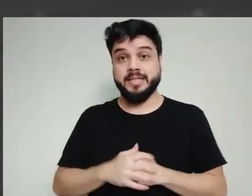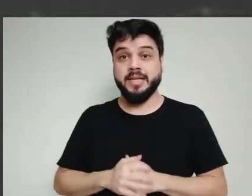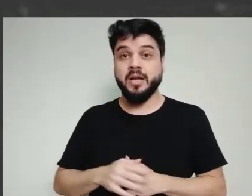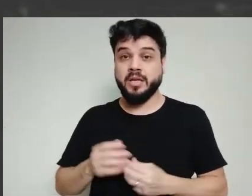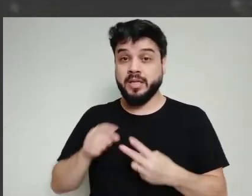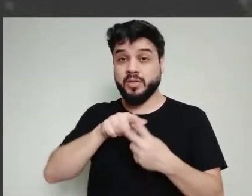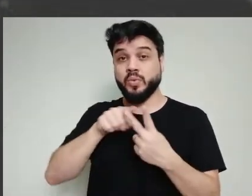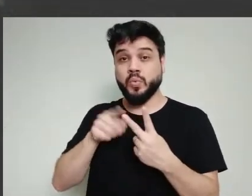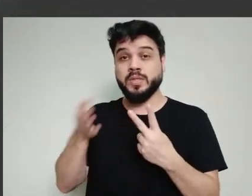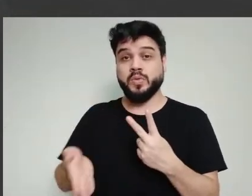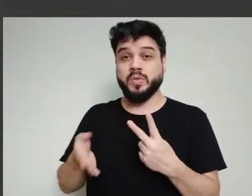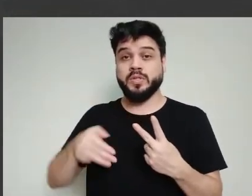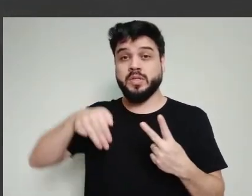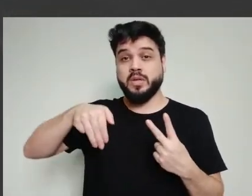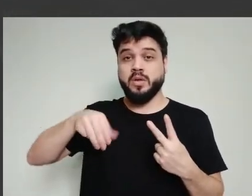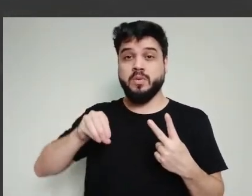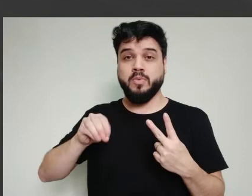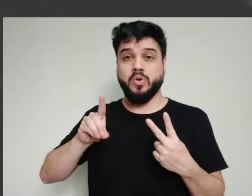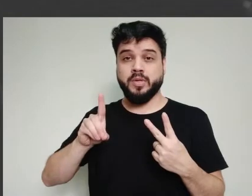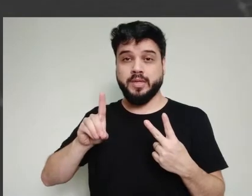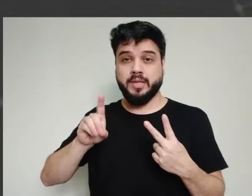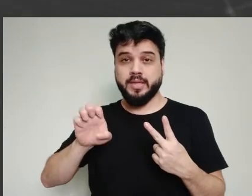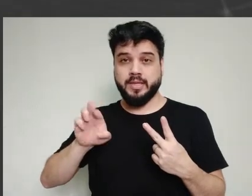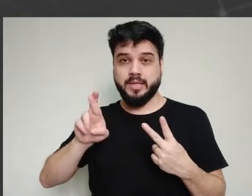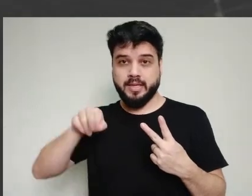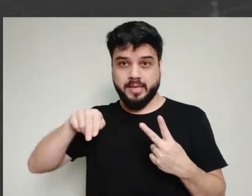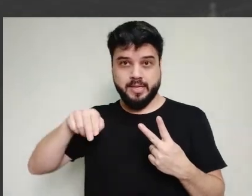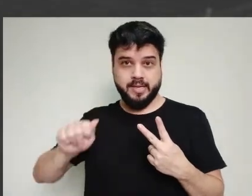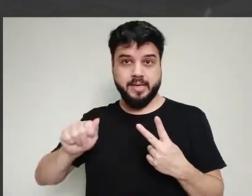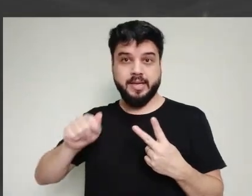do governo americano, nós temos a CanSino